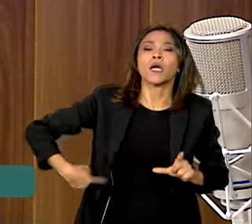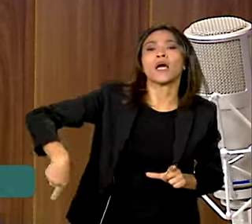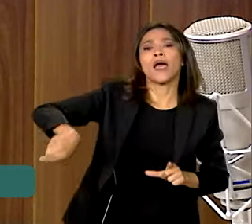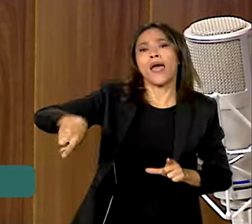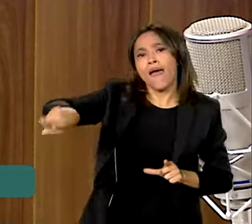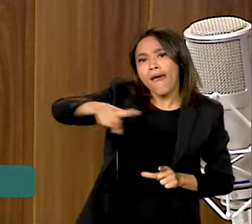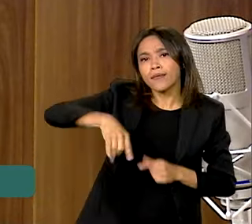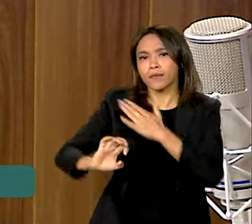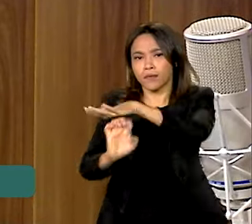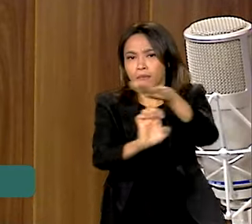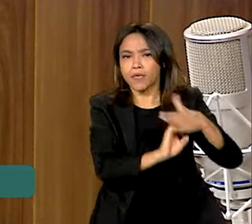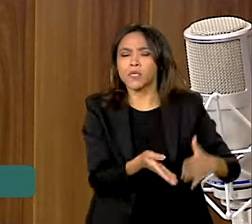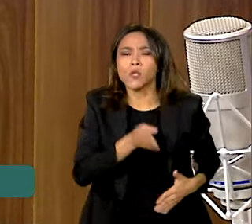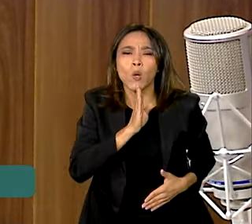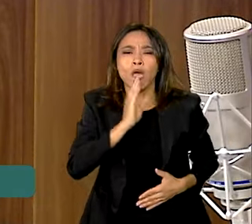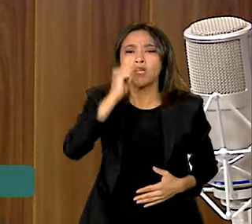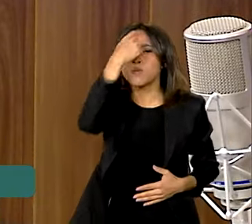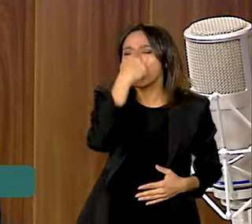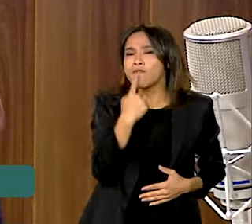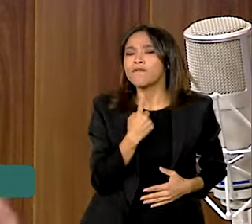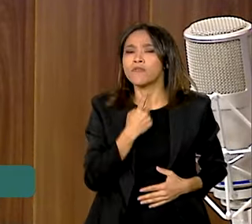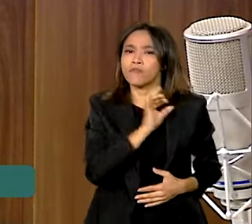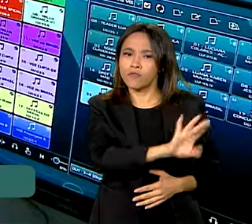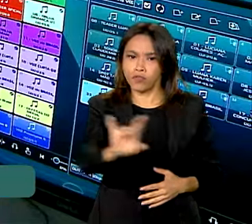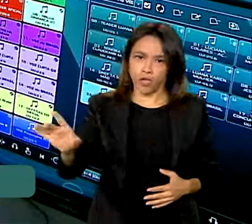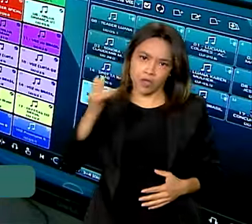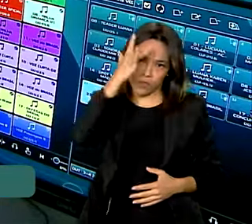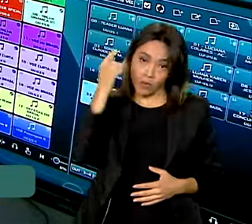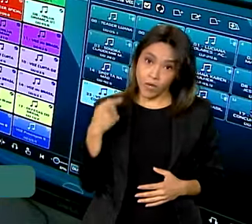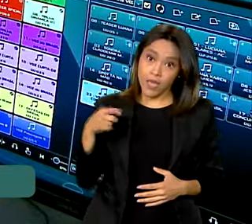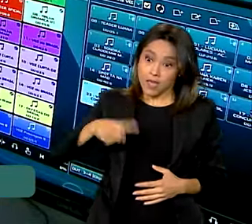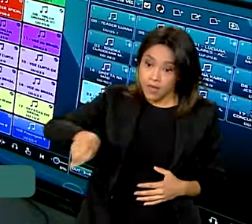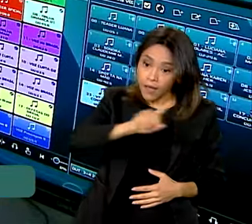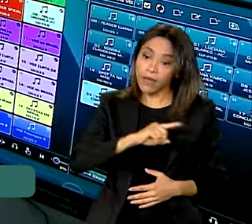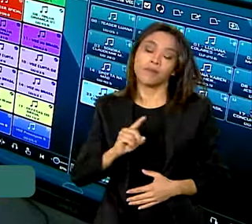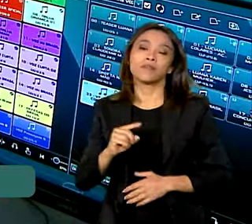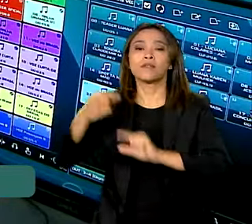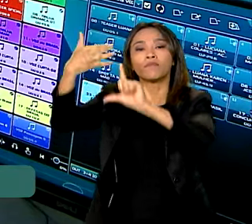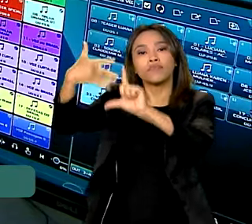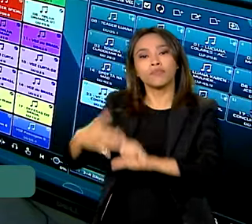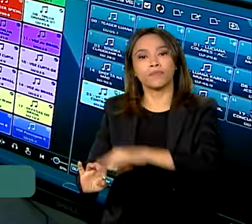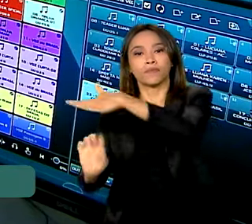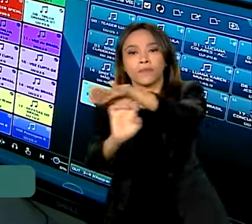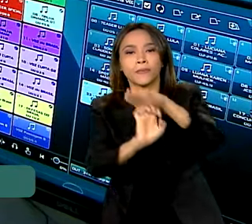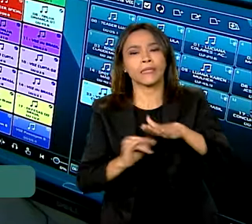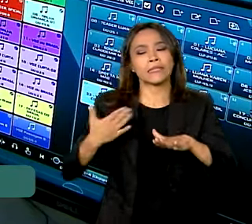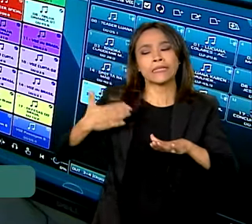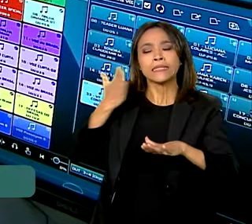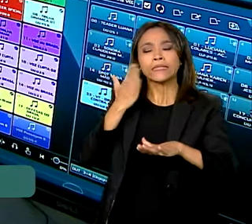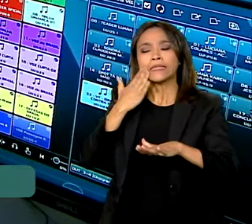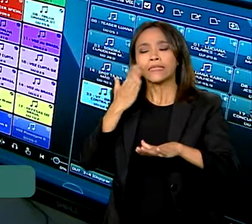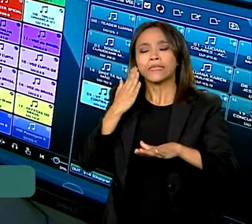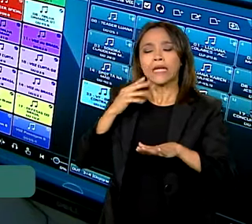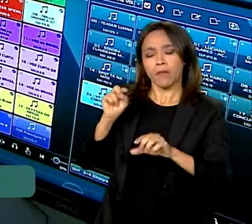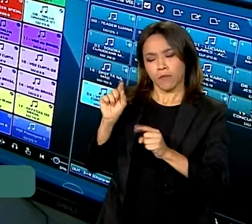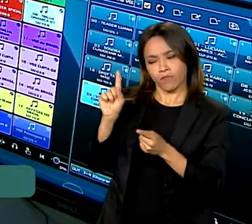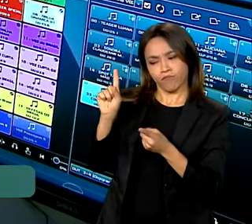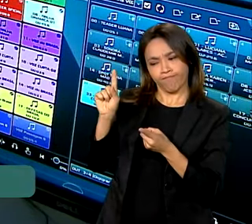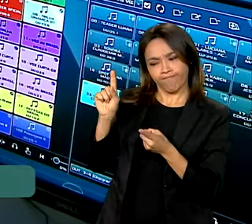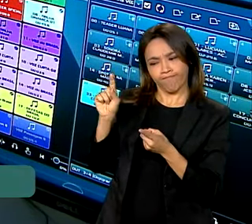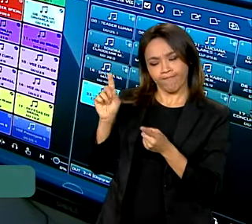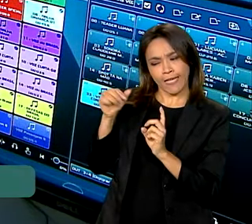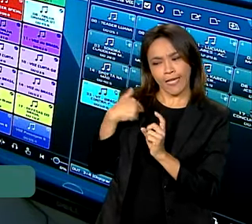comportamento, conduta desse usuário, e elas têm trabalhos muito consistentes com agências de checagem. Portanto, o que nós